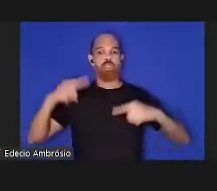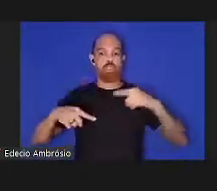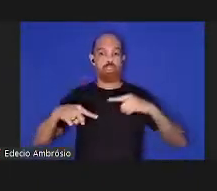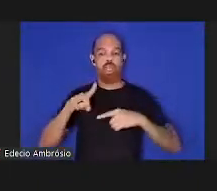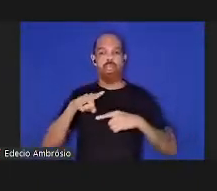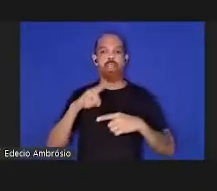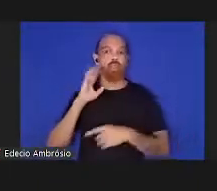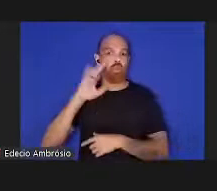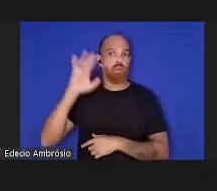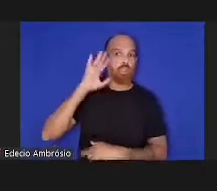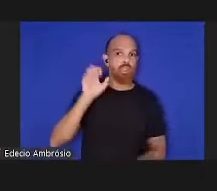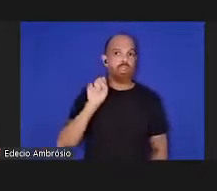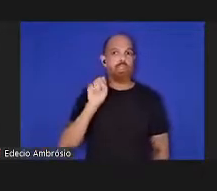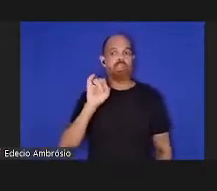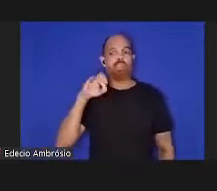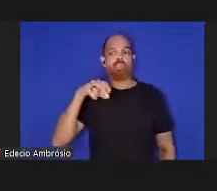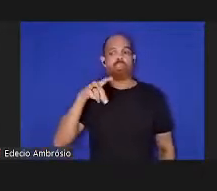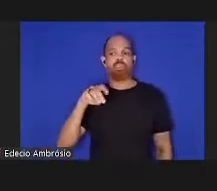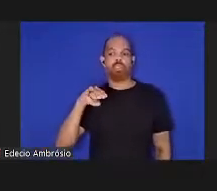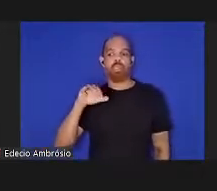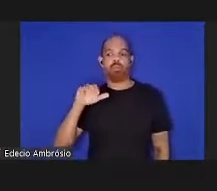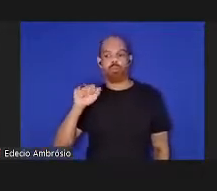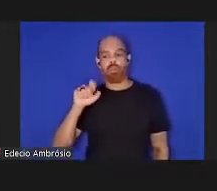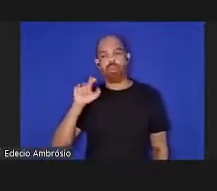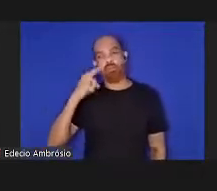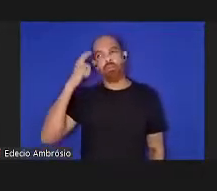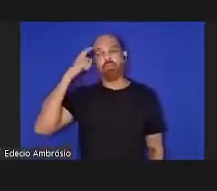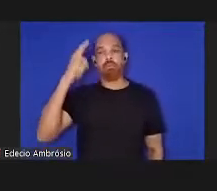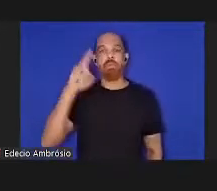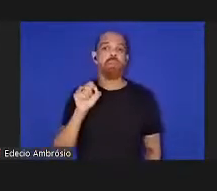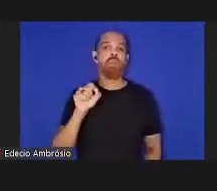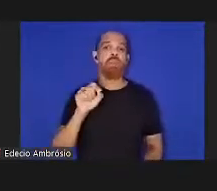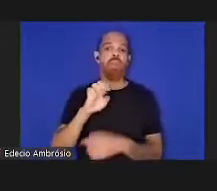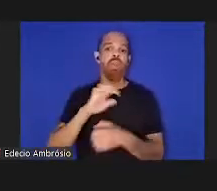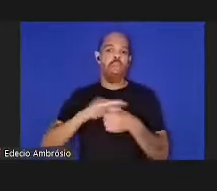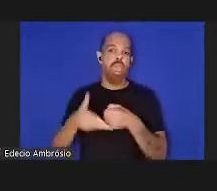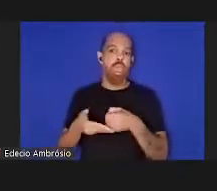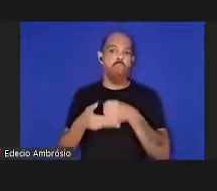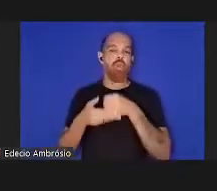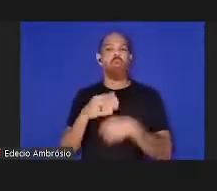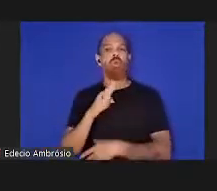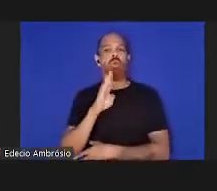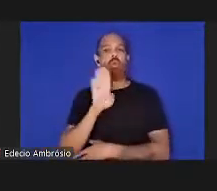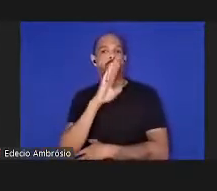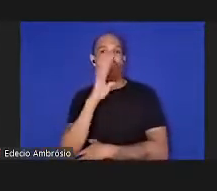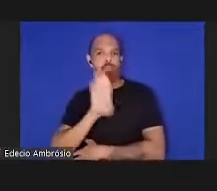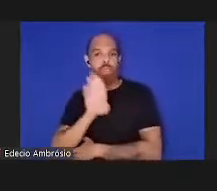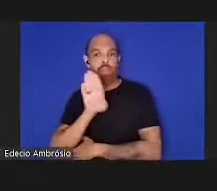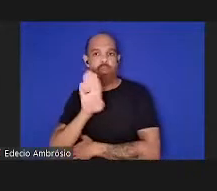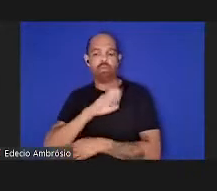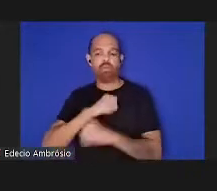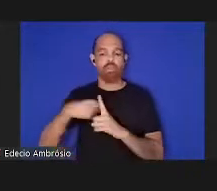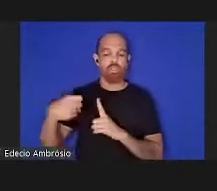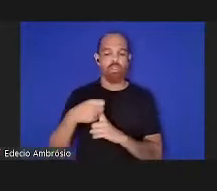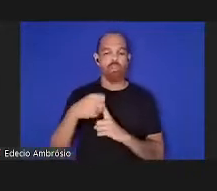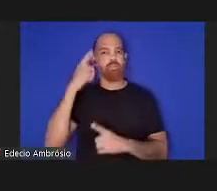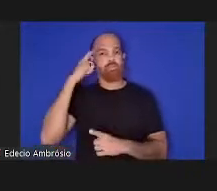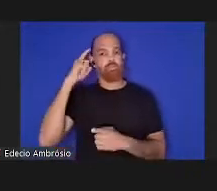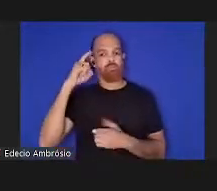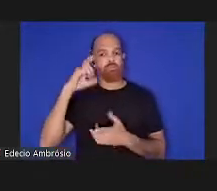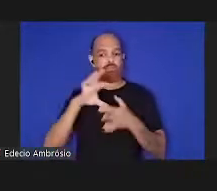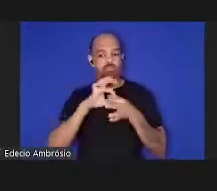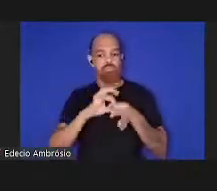baseia-se num complexo ecobiosocial de co-ocorrência e interação sinérgica de doenças e seus determinantes